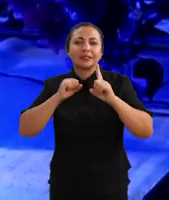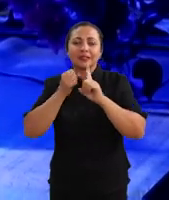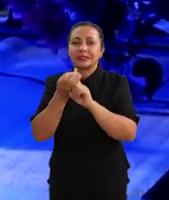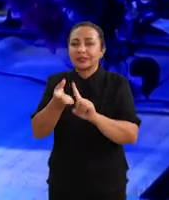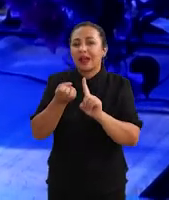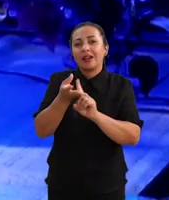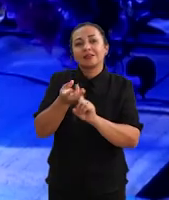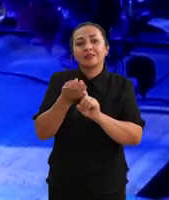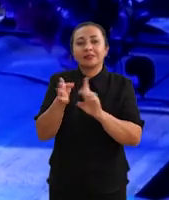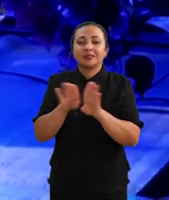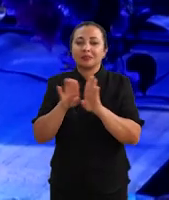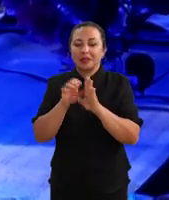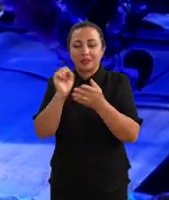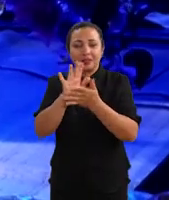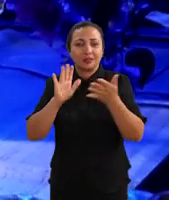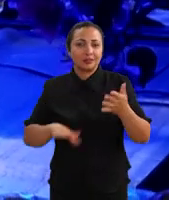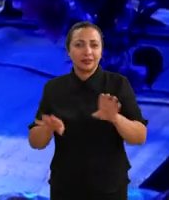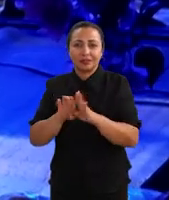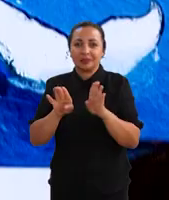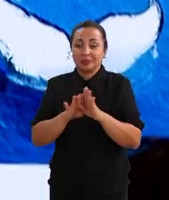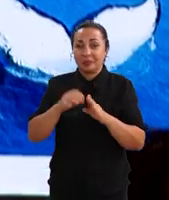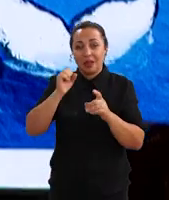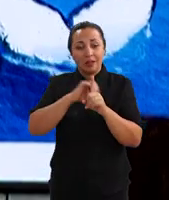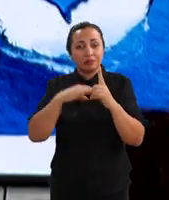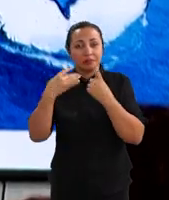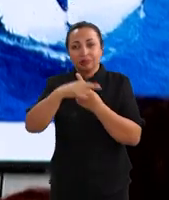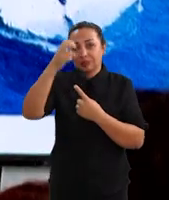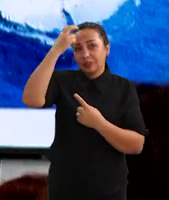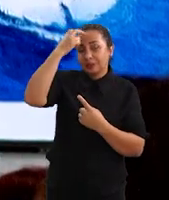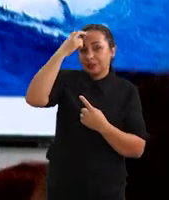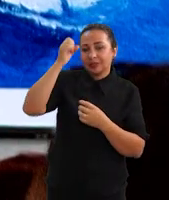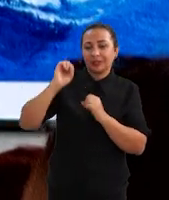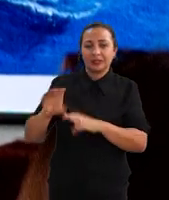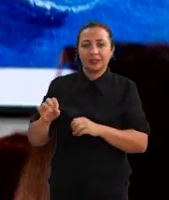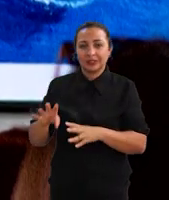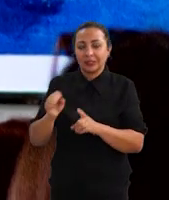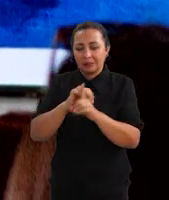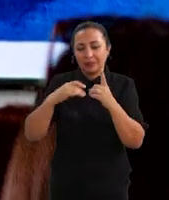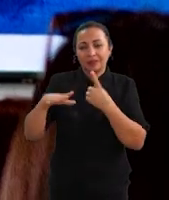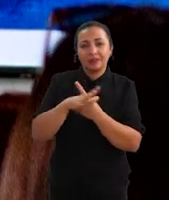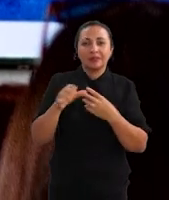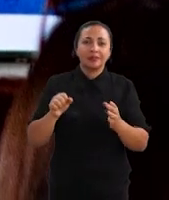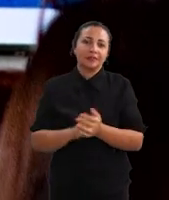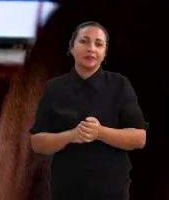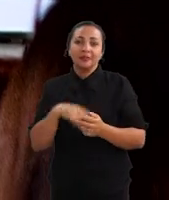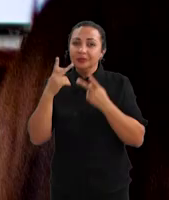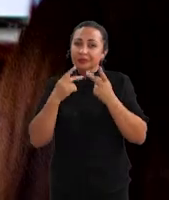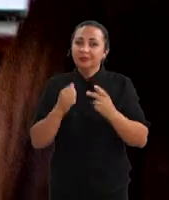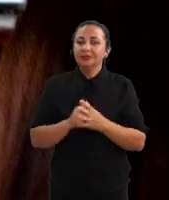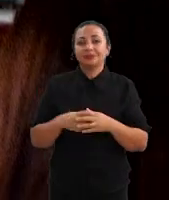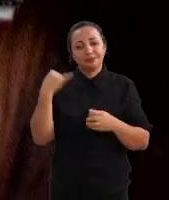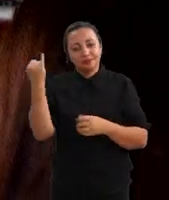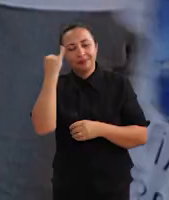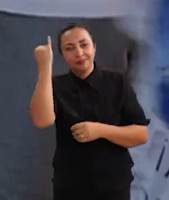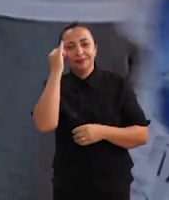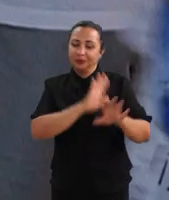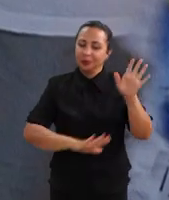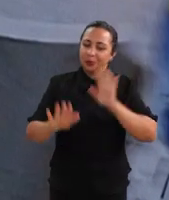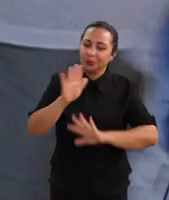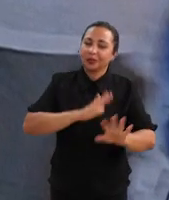conhecimento através de atividades de civilização ambiental, de educação ambiental. A gente falava da importância da conservação marinha,